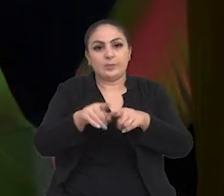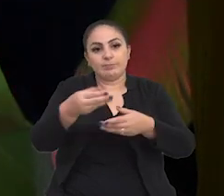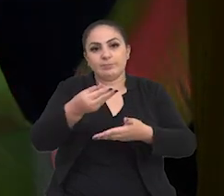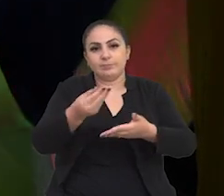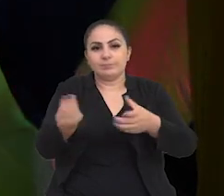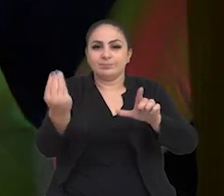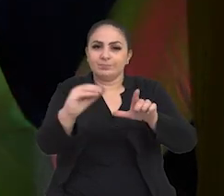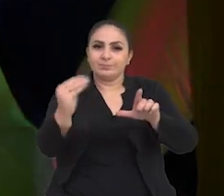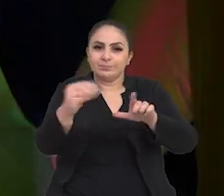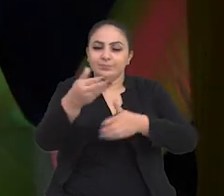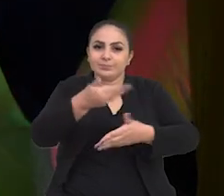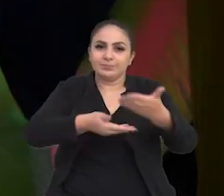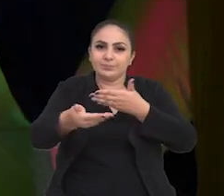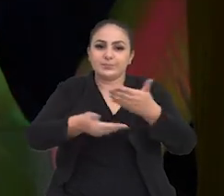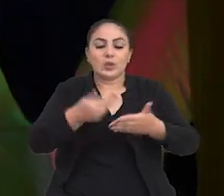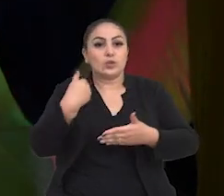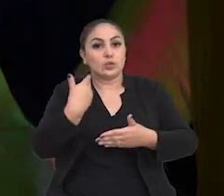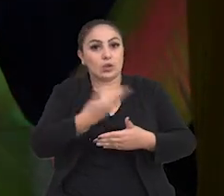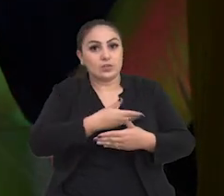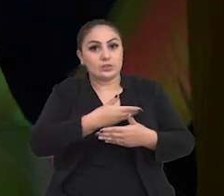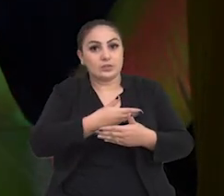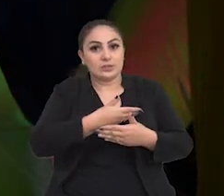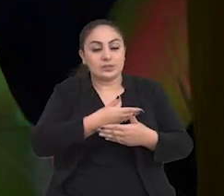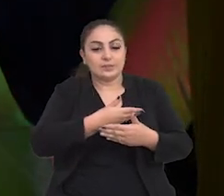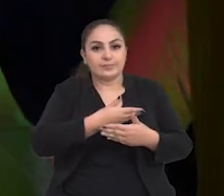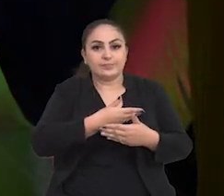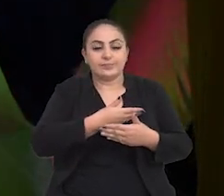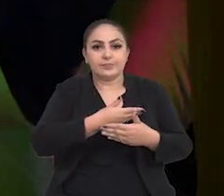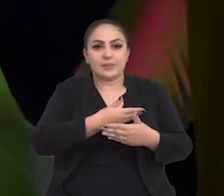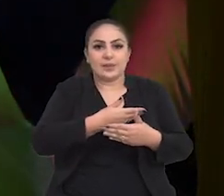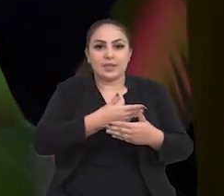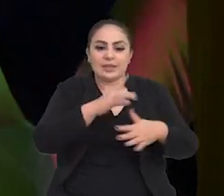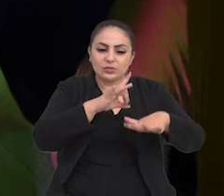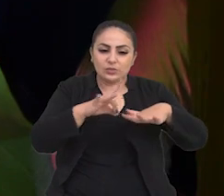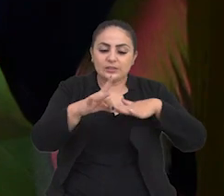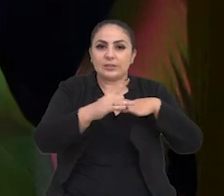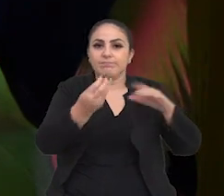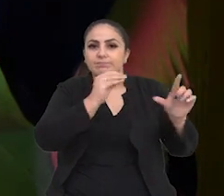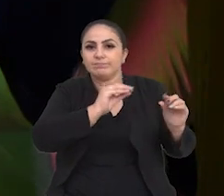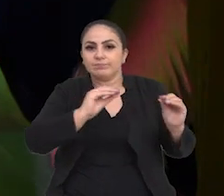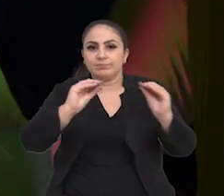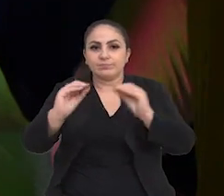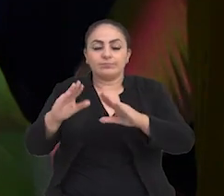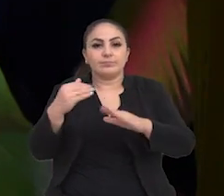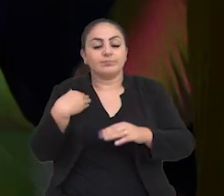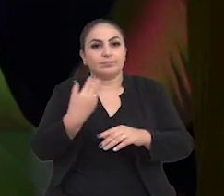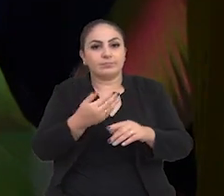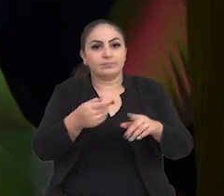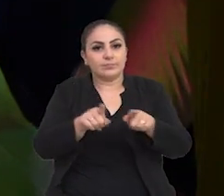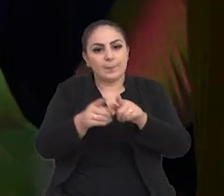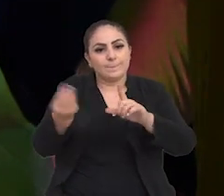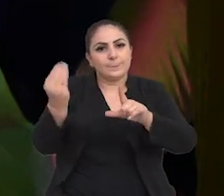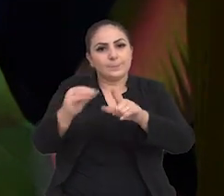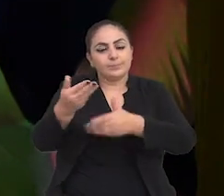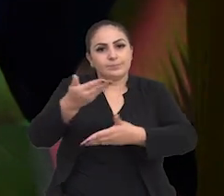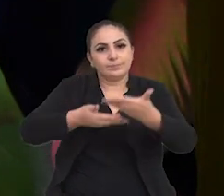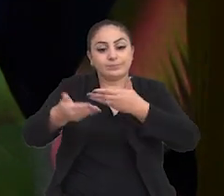e compartilhando. Compartilhando nosso post dos espetáculos, compartilhando, nos